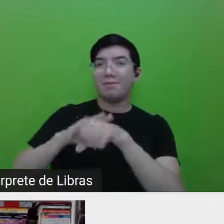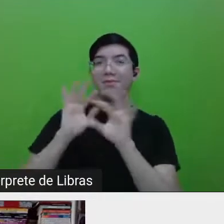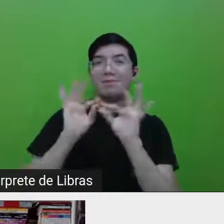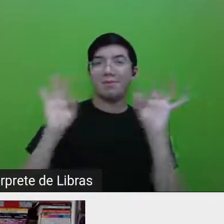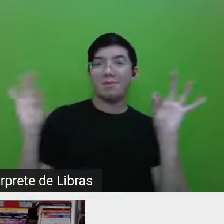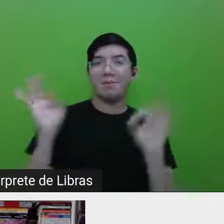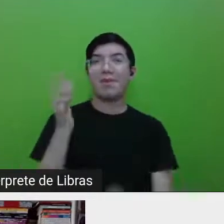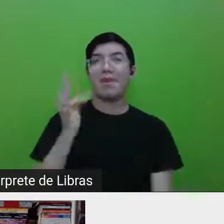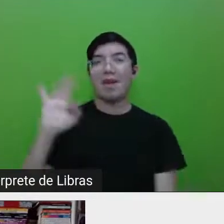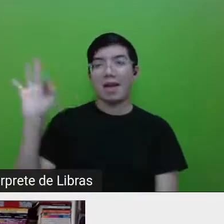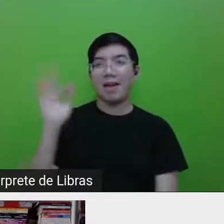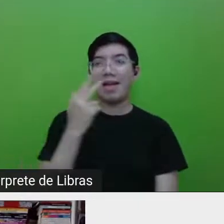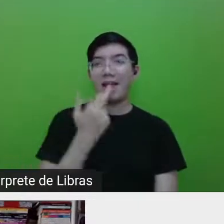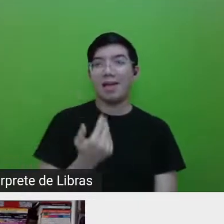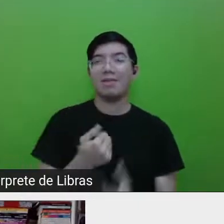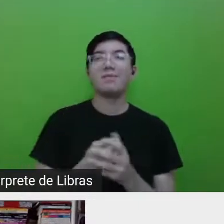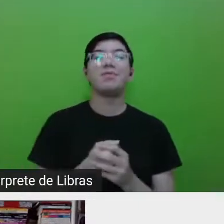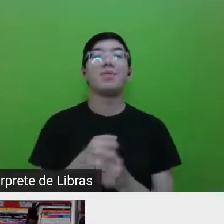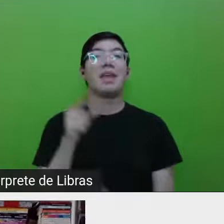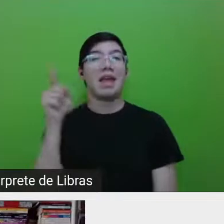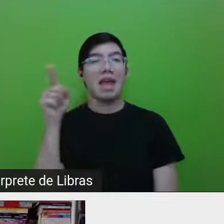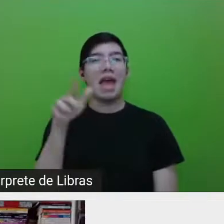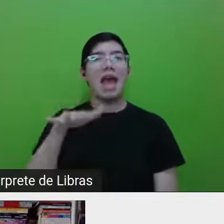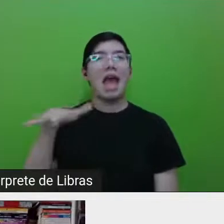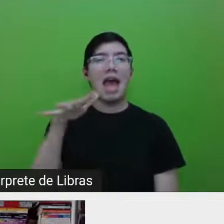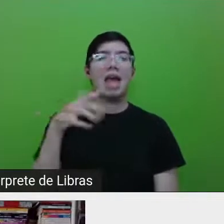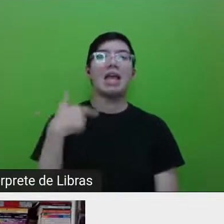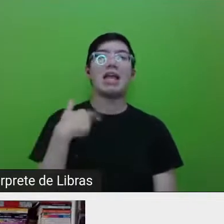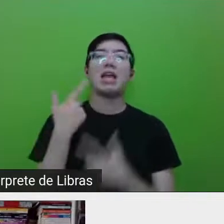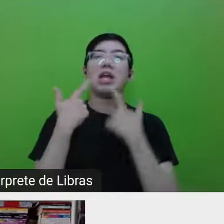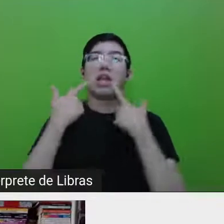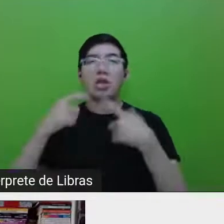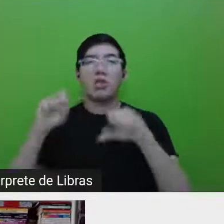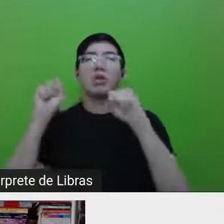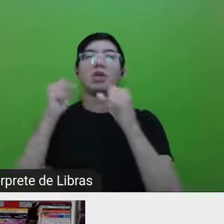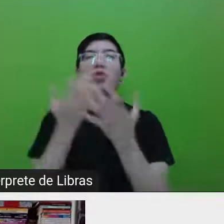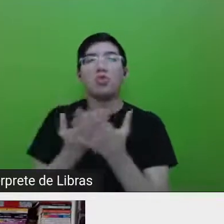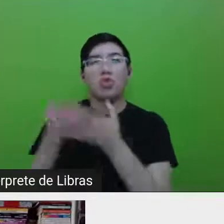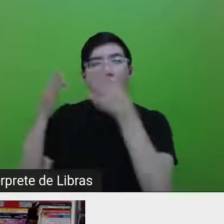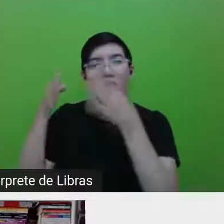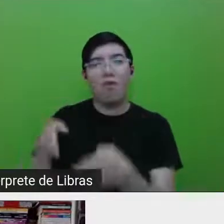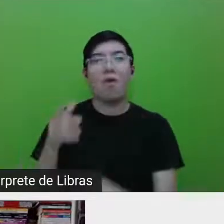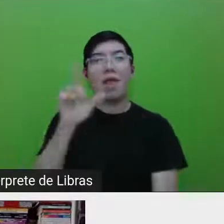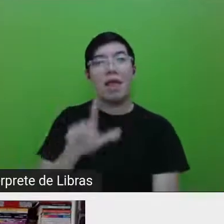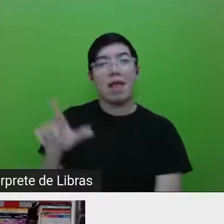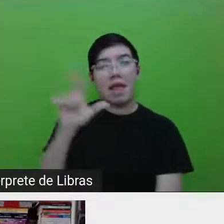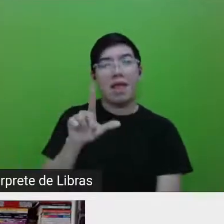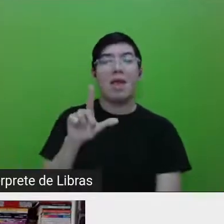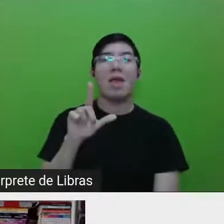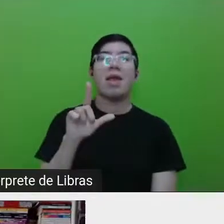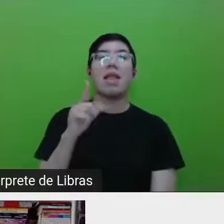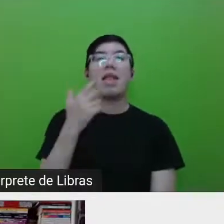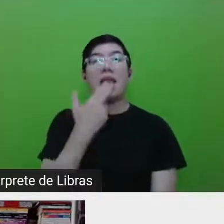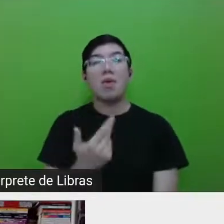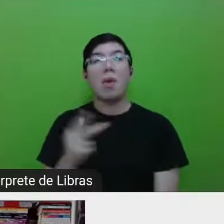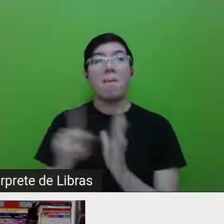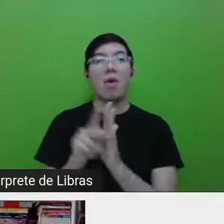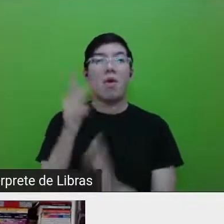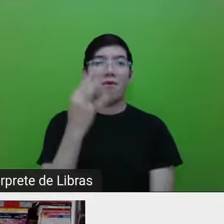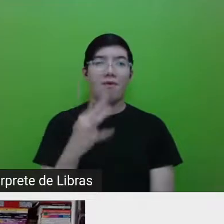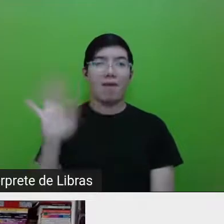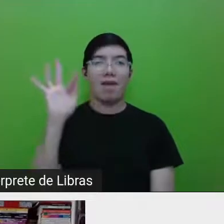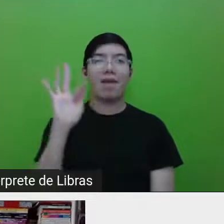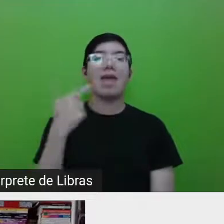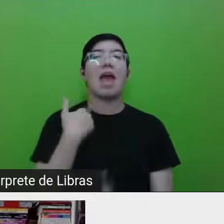experiência na área de linguística aplicada e literatura, com ênfase em língua francesa. Além disso, ela desenvolve pesquisas no